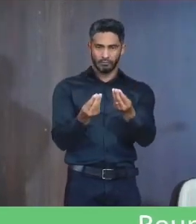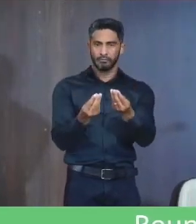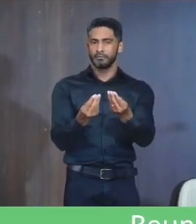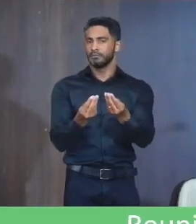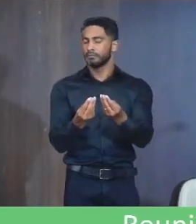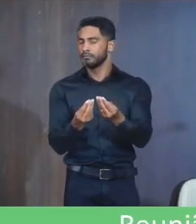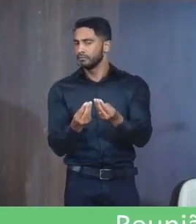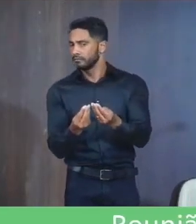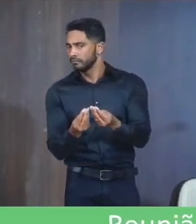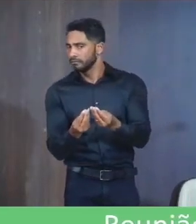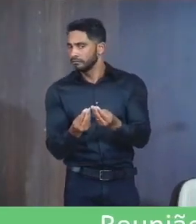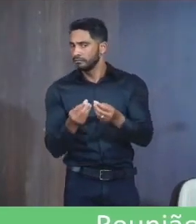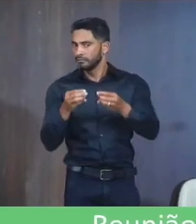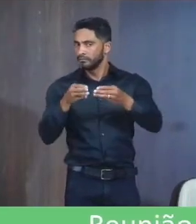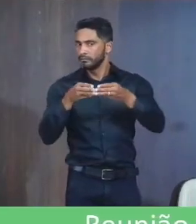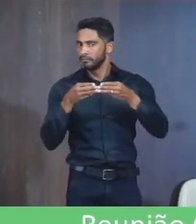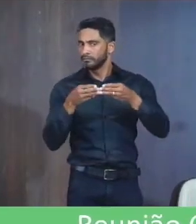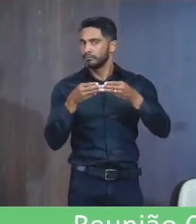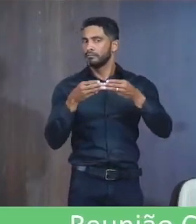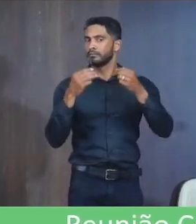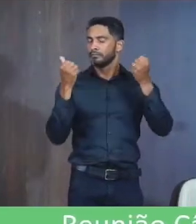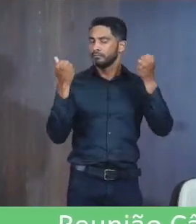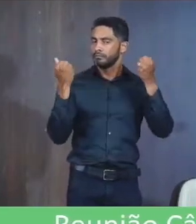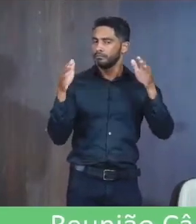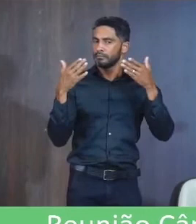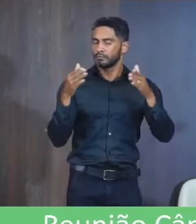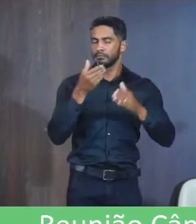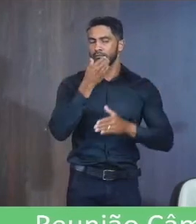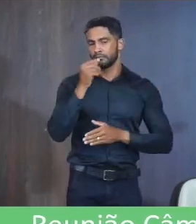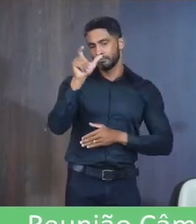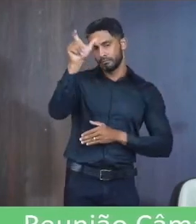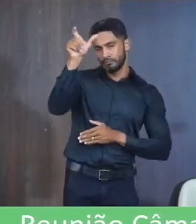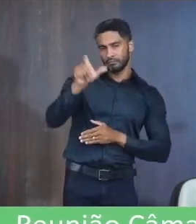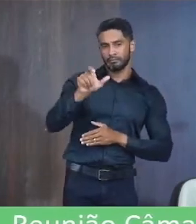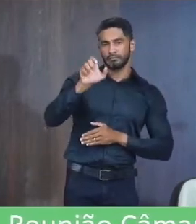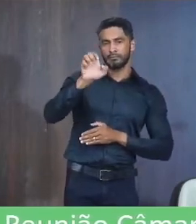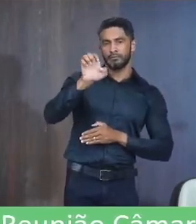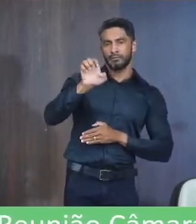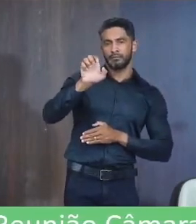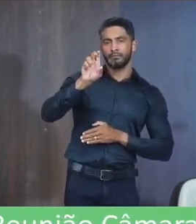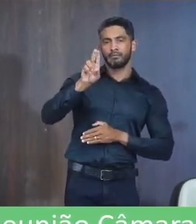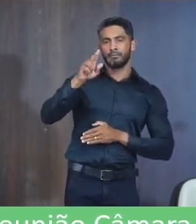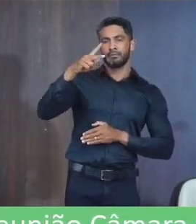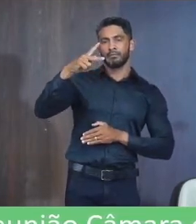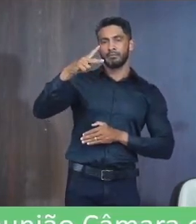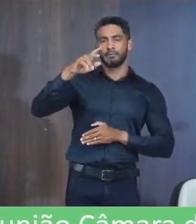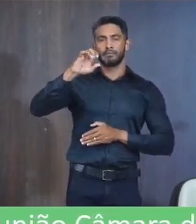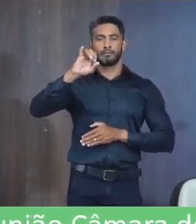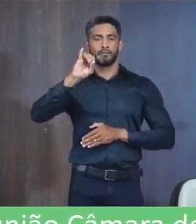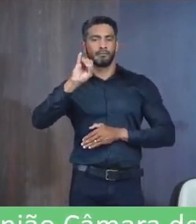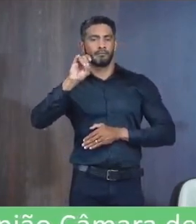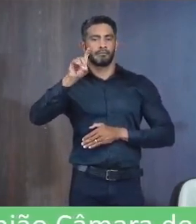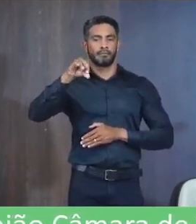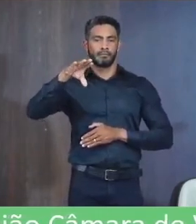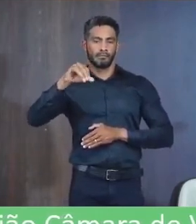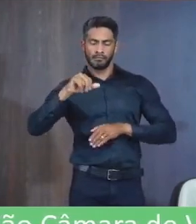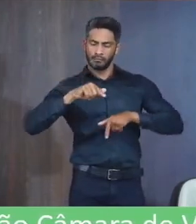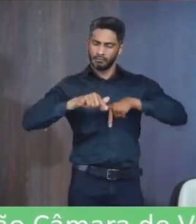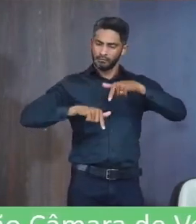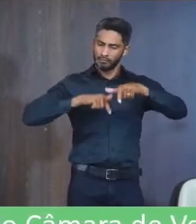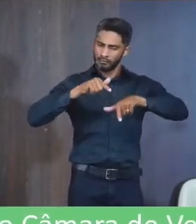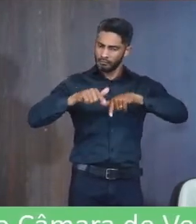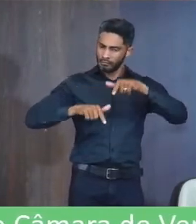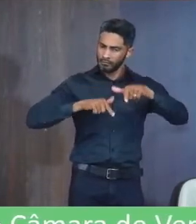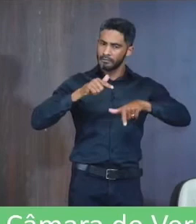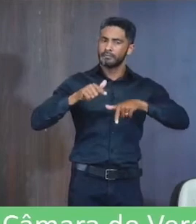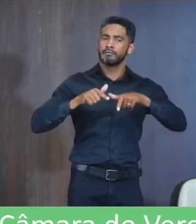Encaminhada moção Com voto de aplausos Com o senhor Eu pido Soares Dos reis Pelos relevantes trabalhos